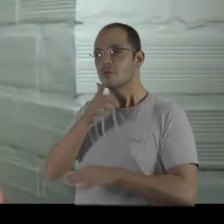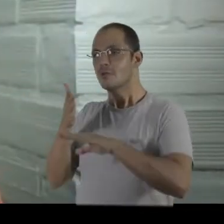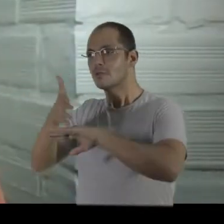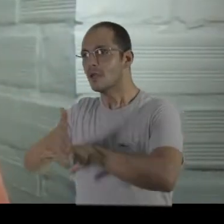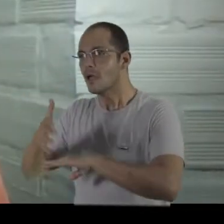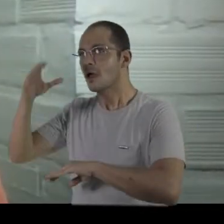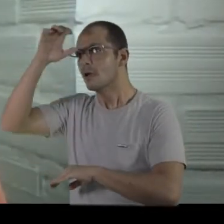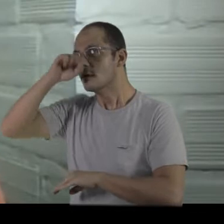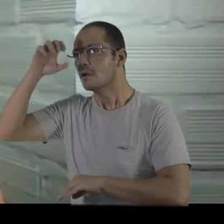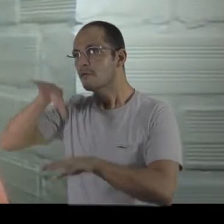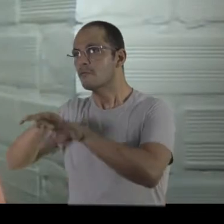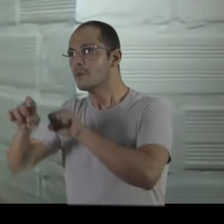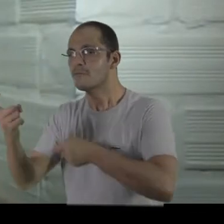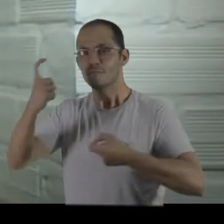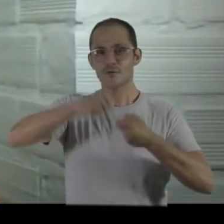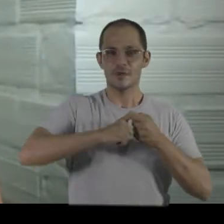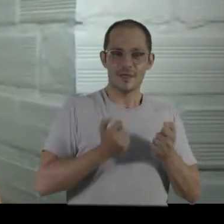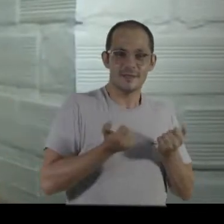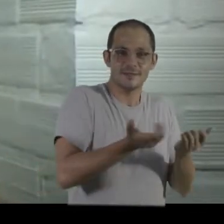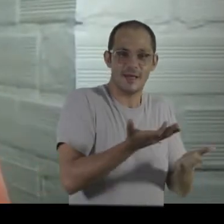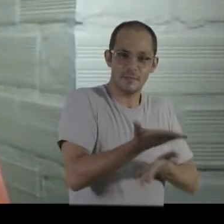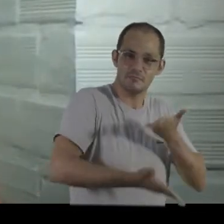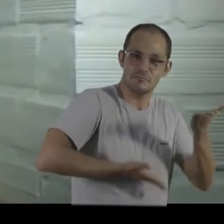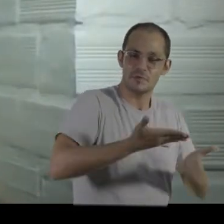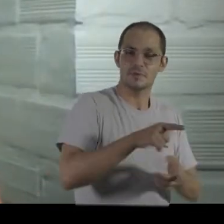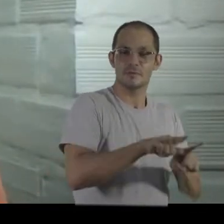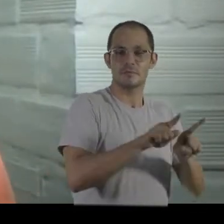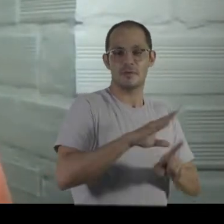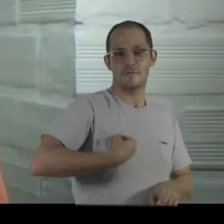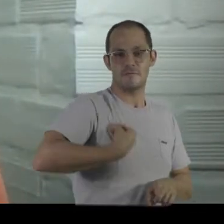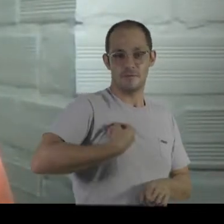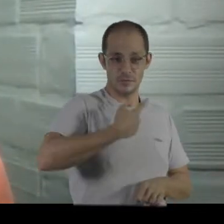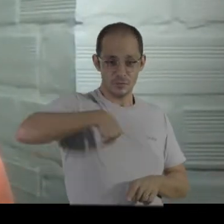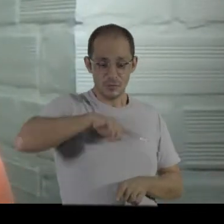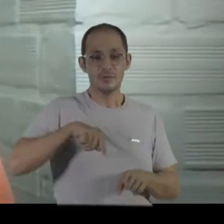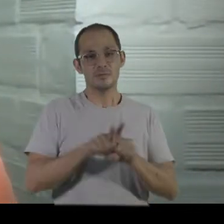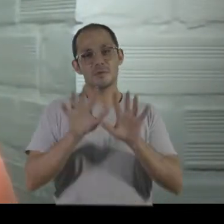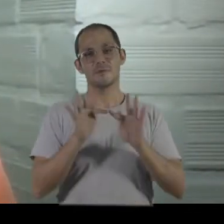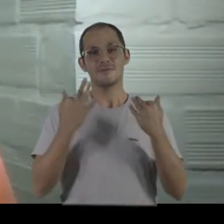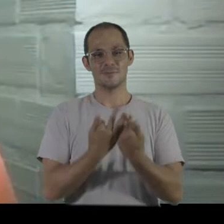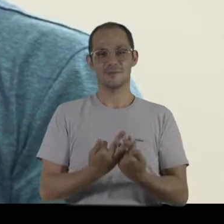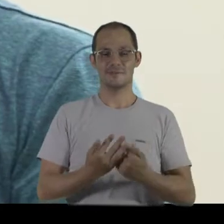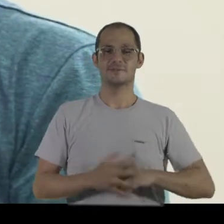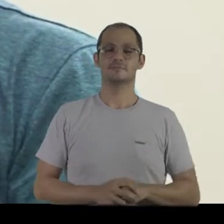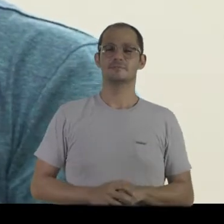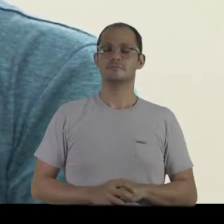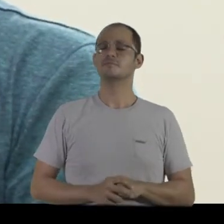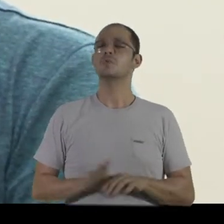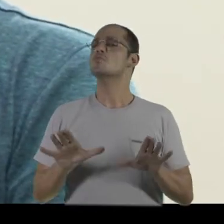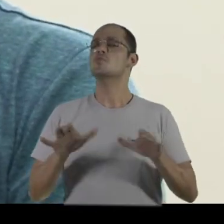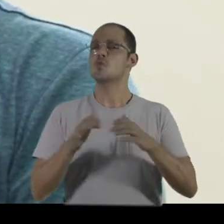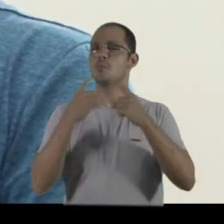formar, voltar para a comunidade, dar o nosso melhor e ainda melhorar a condição de vida nossa e dos nossos familiares também. A